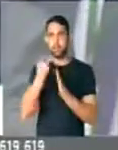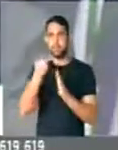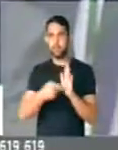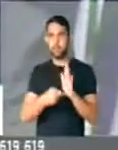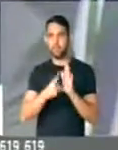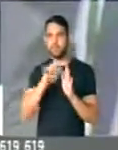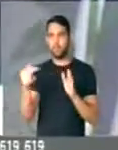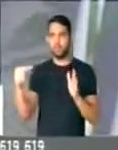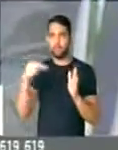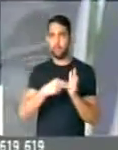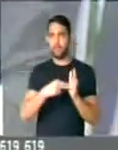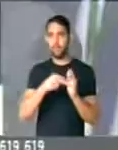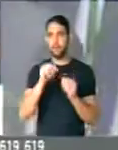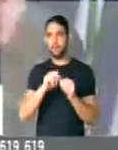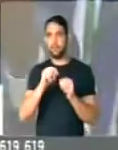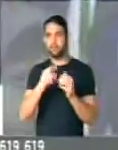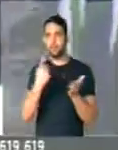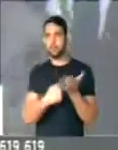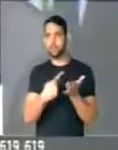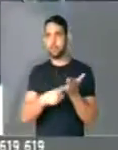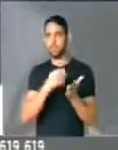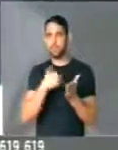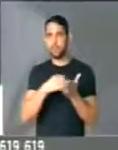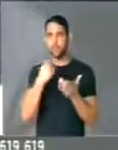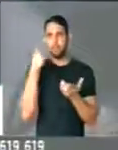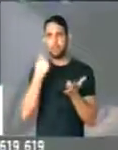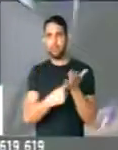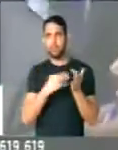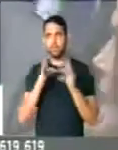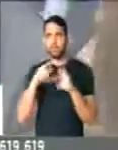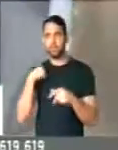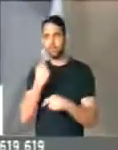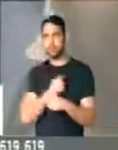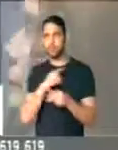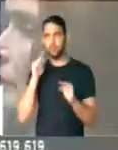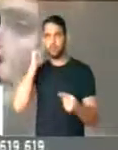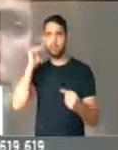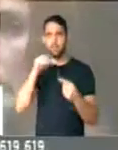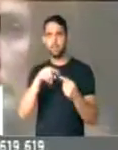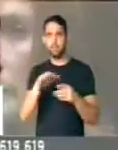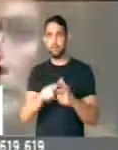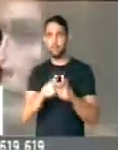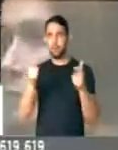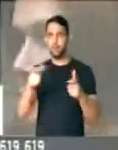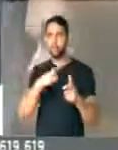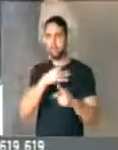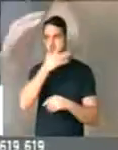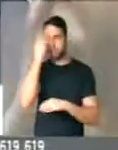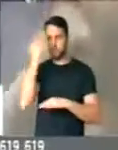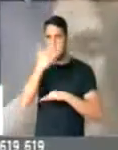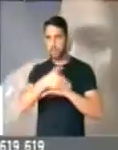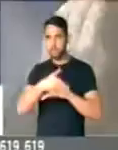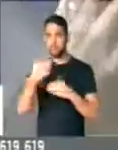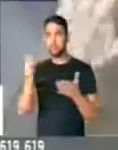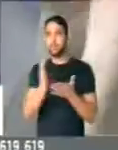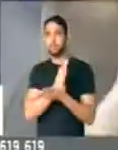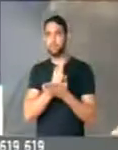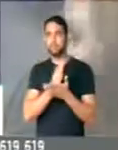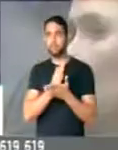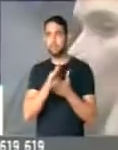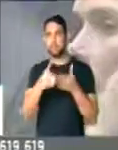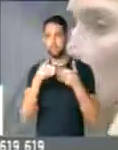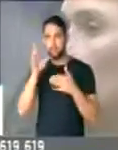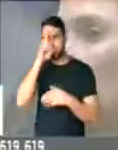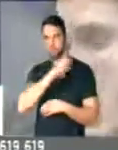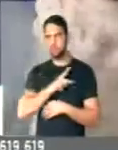projeto que virá consensado por todos nós. Esse é o objetivo maior, para que os taxistas... Pela